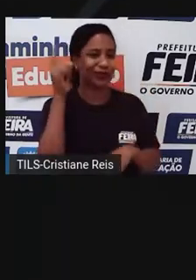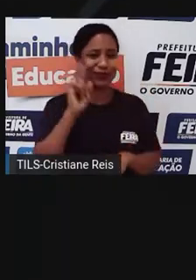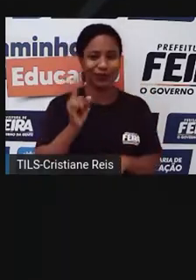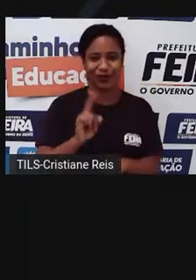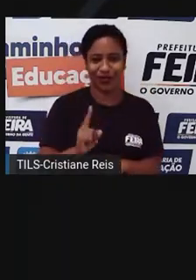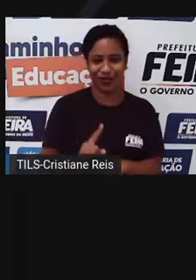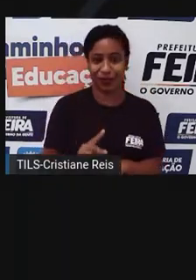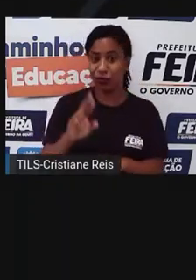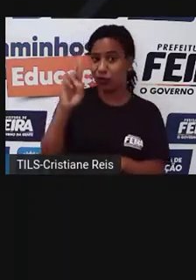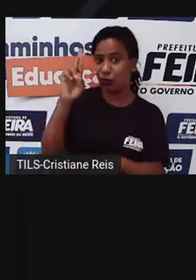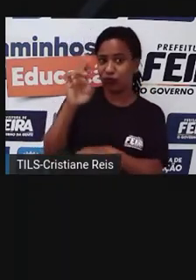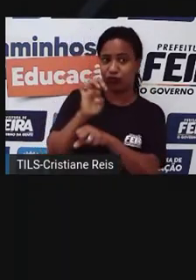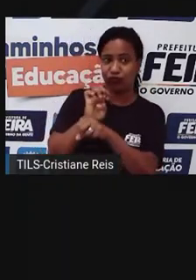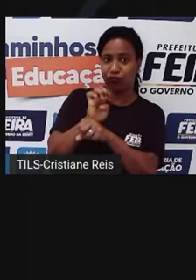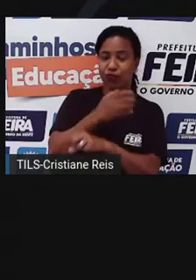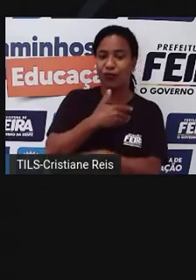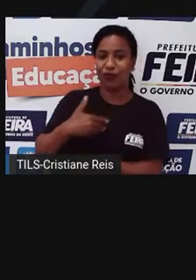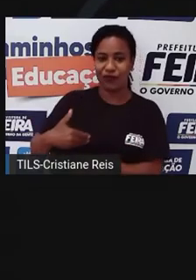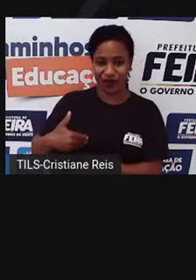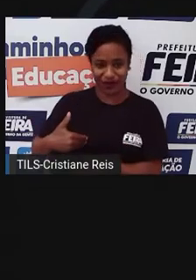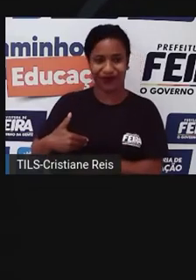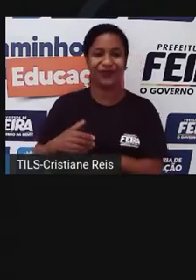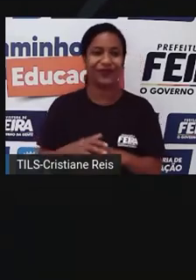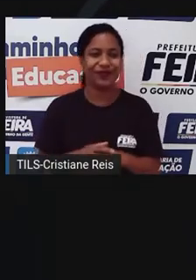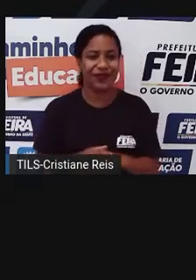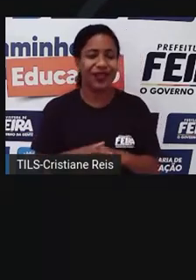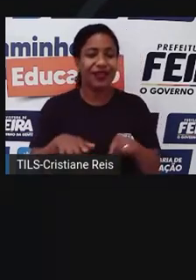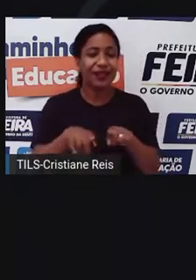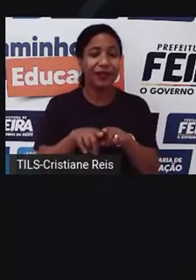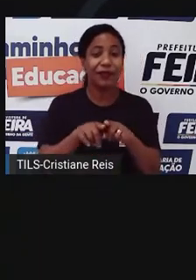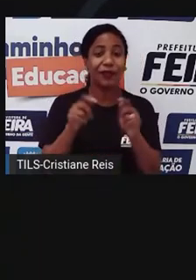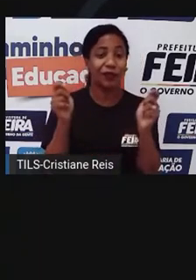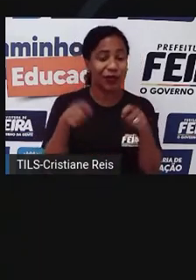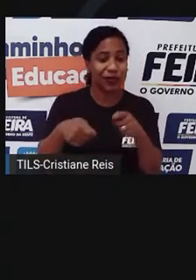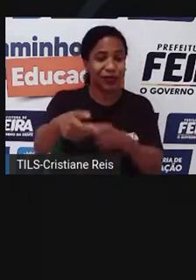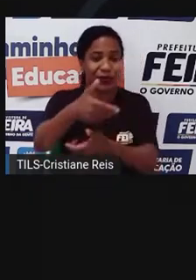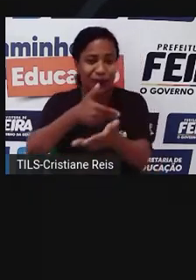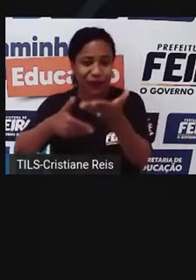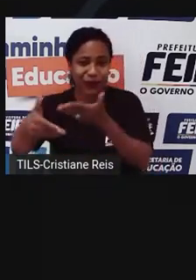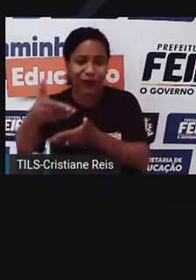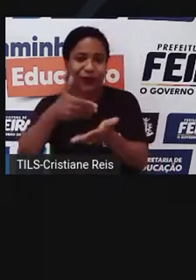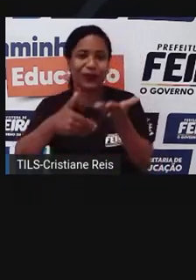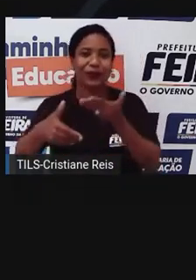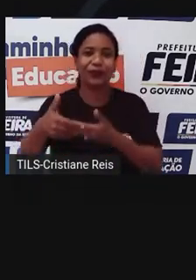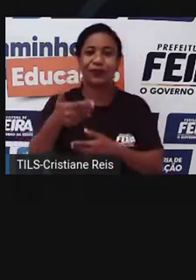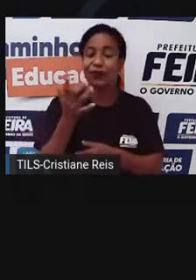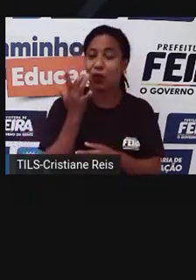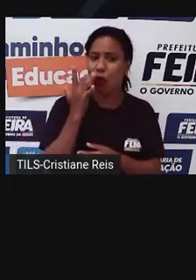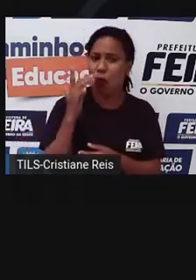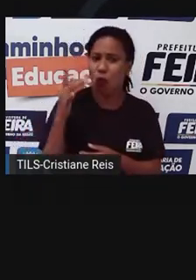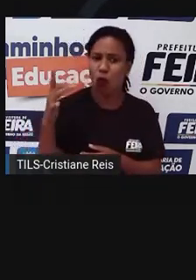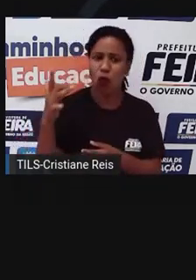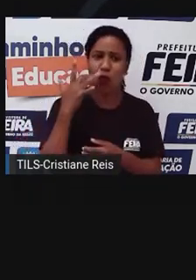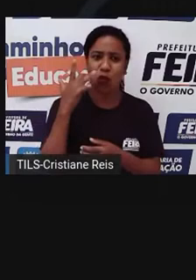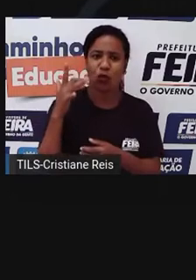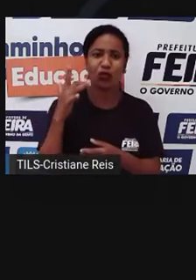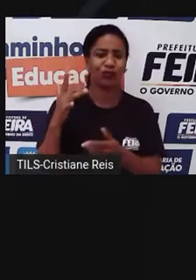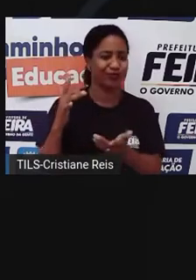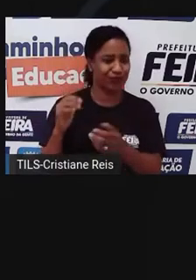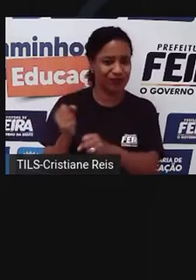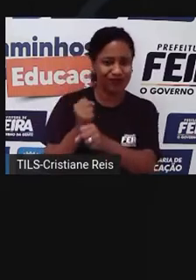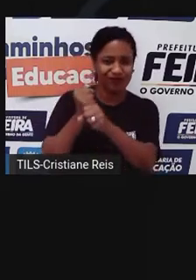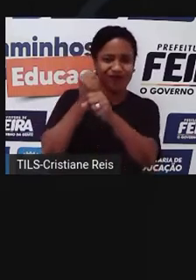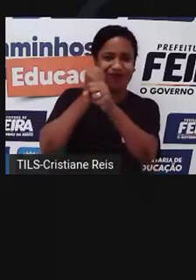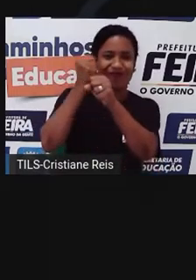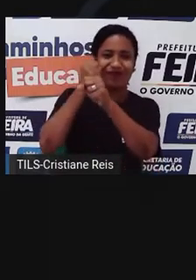de reservas de valor que gerariam riquezas e tornariam possíveis novos avanços para os próximos estágios do processo de